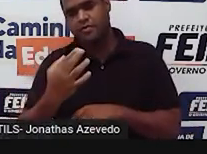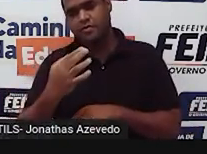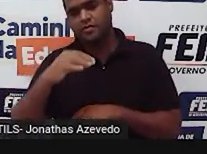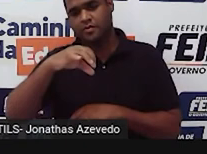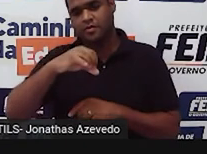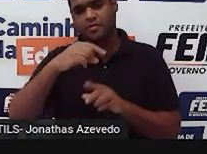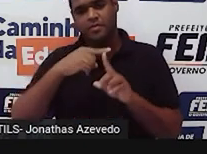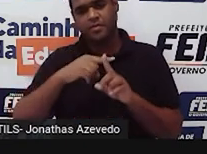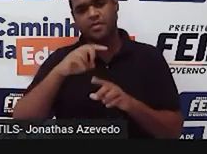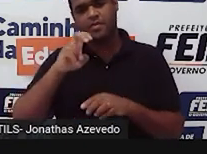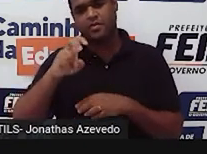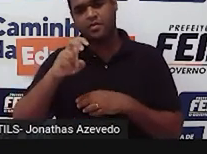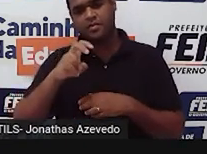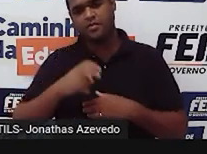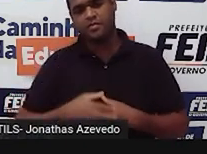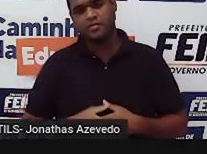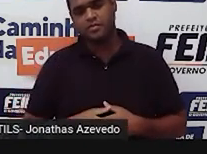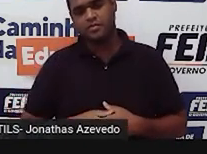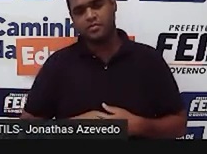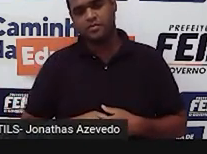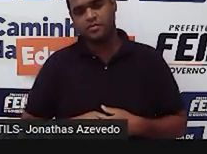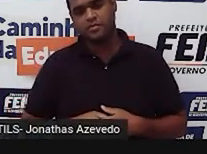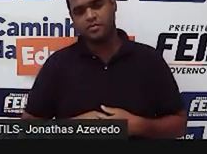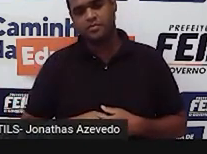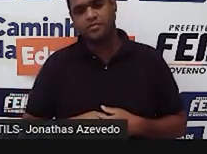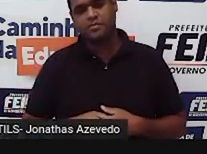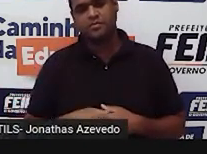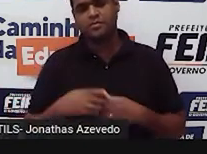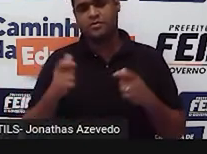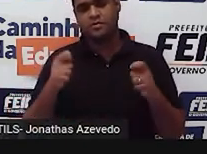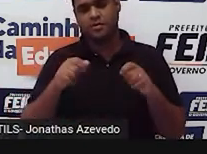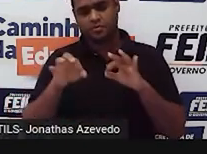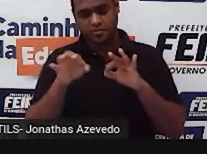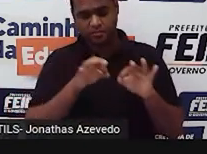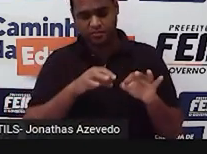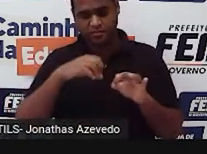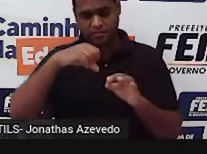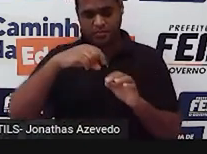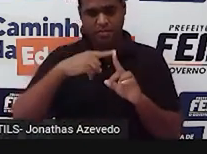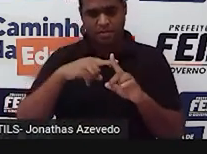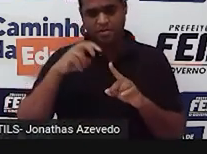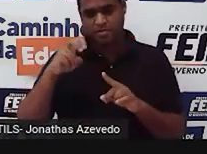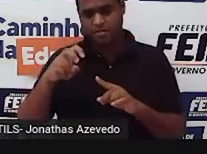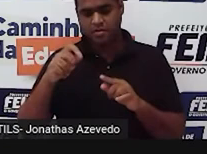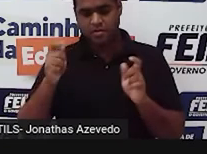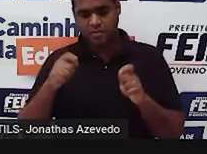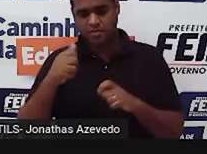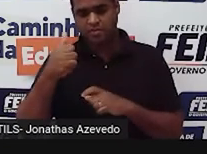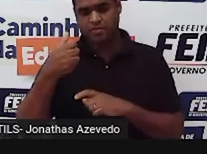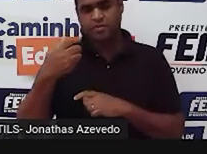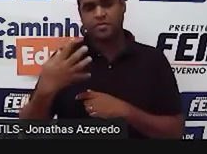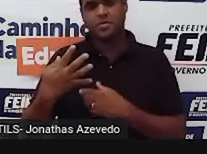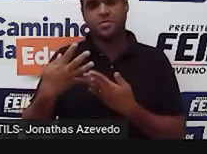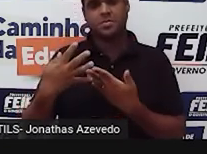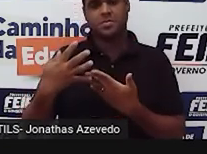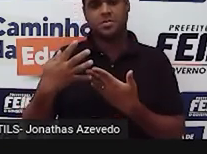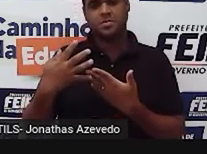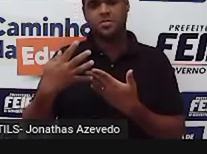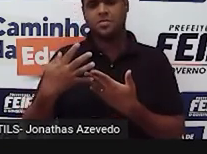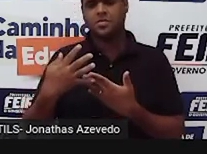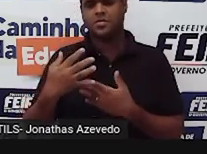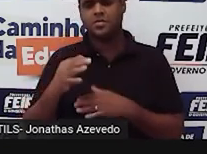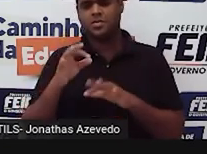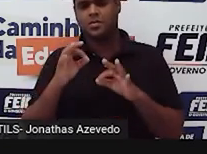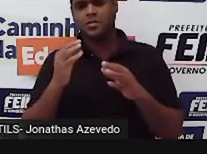5. E quando a gente fizer 9 mais 5, vai dar 14. Olha! Oxente,